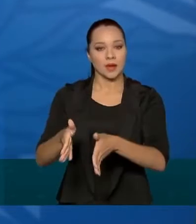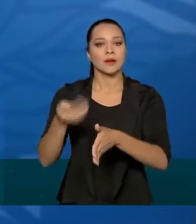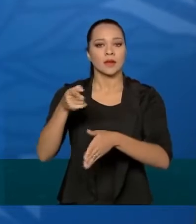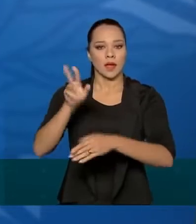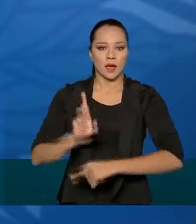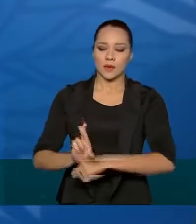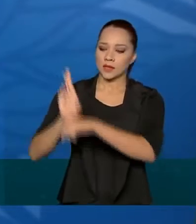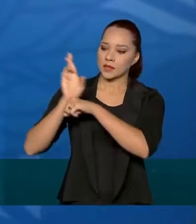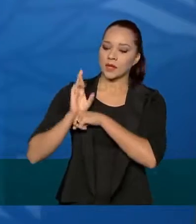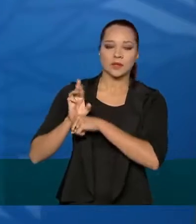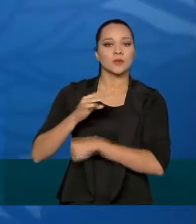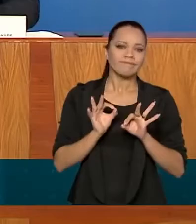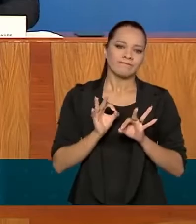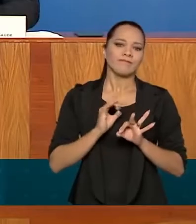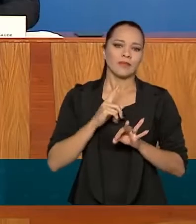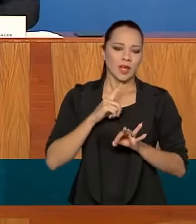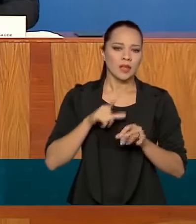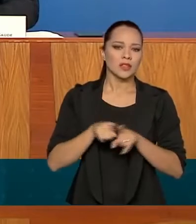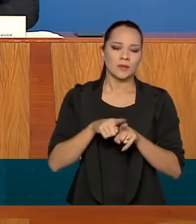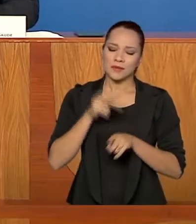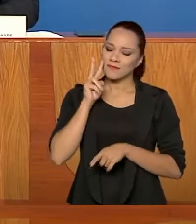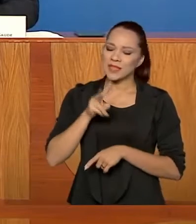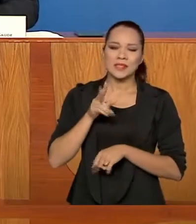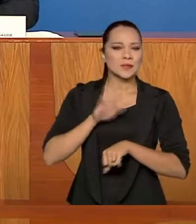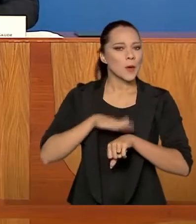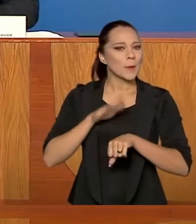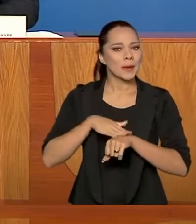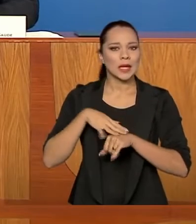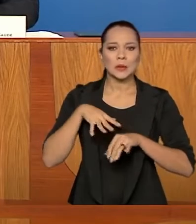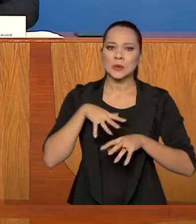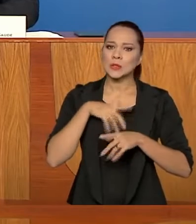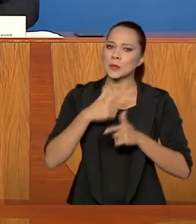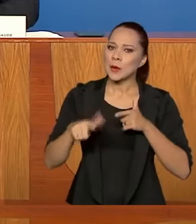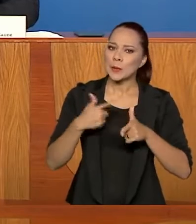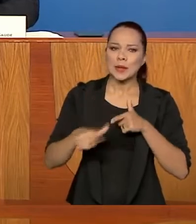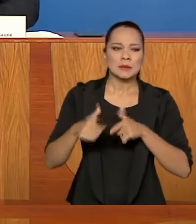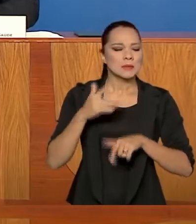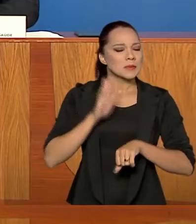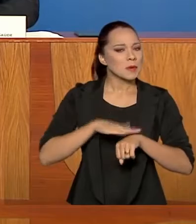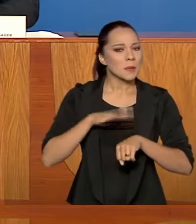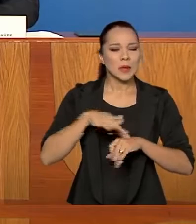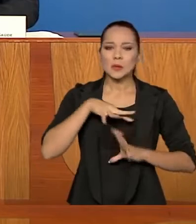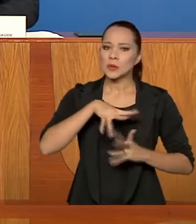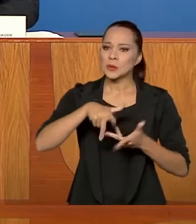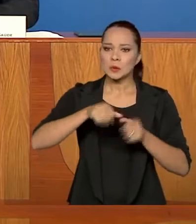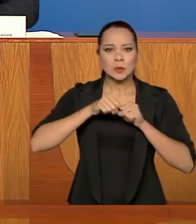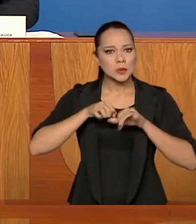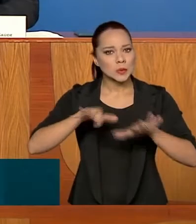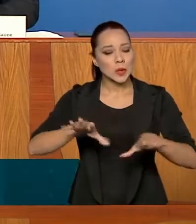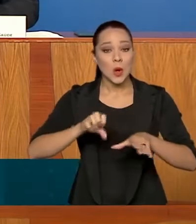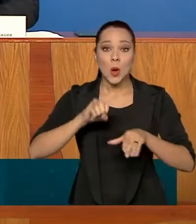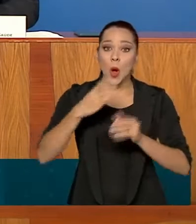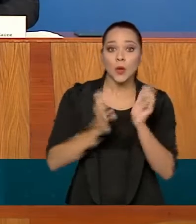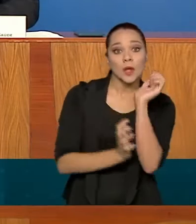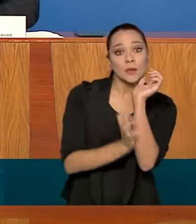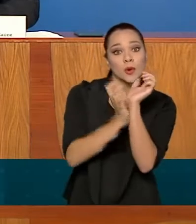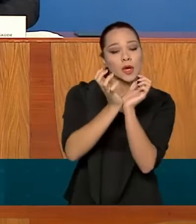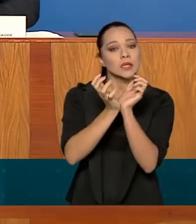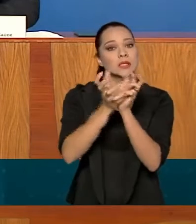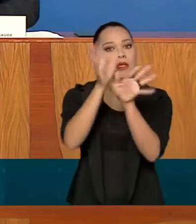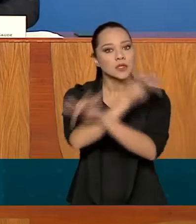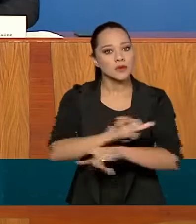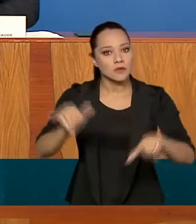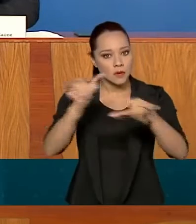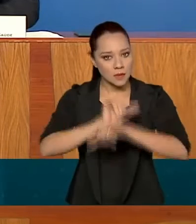as demandas dos estados. E o objetivo desse comitê é unir esforços e, principalmente, agilizar a campanha de vacinação e